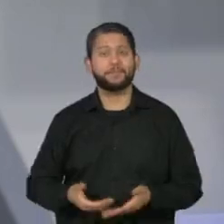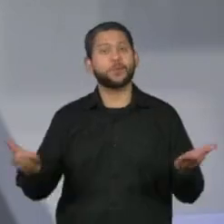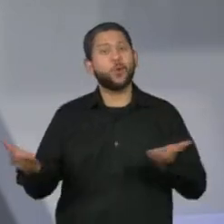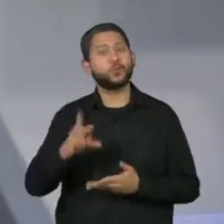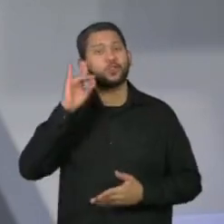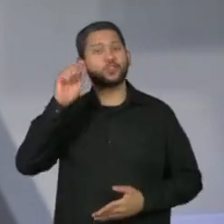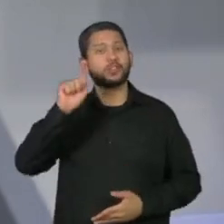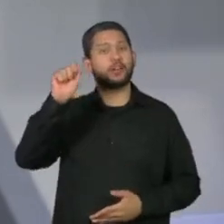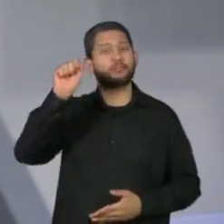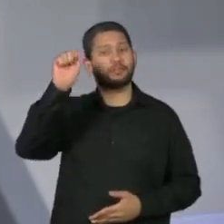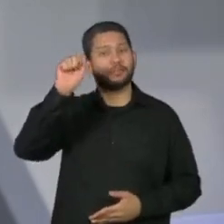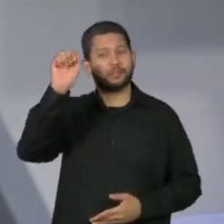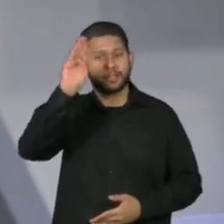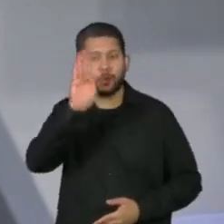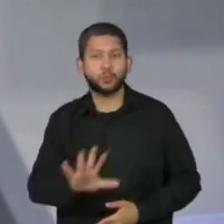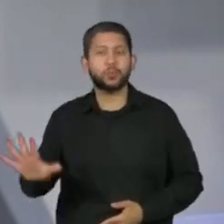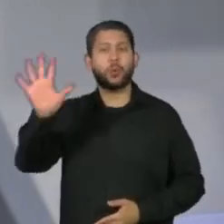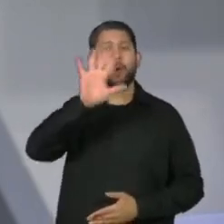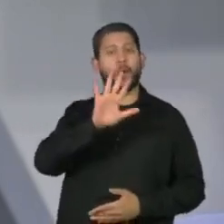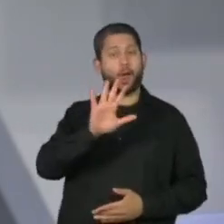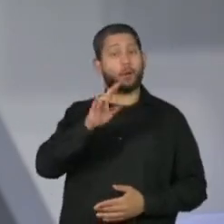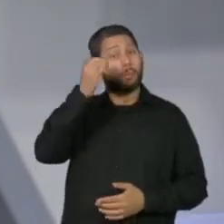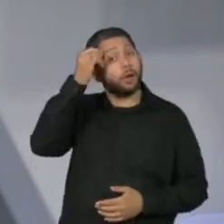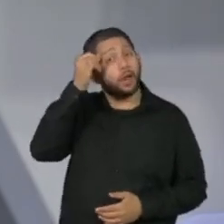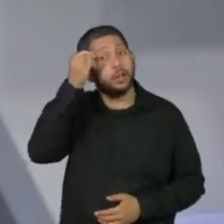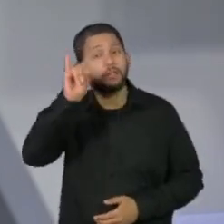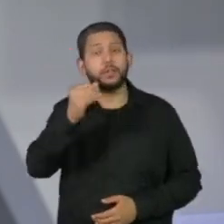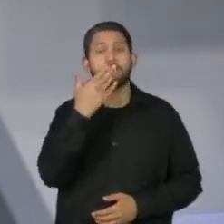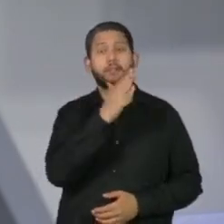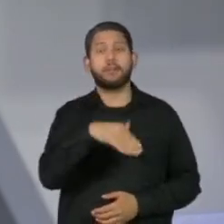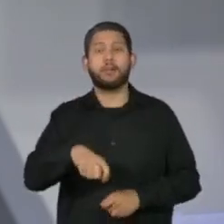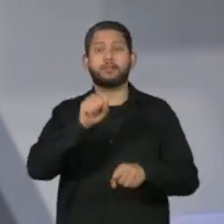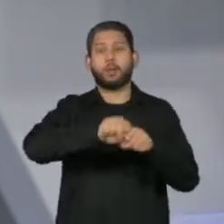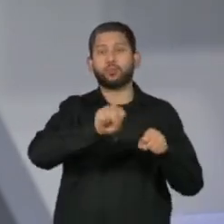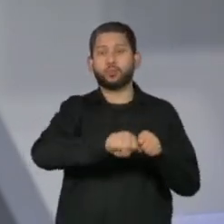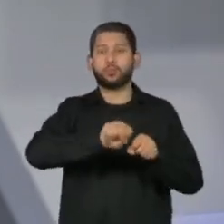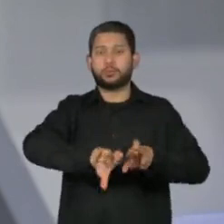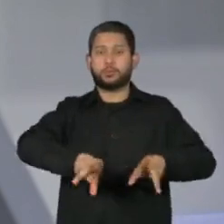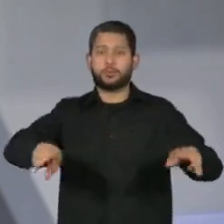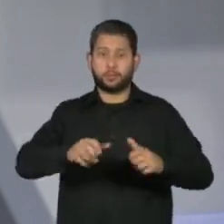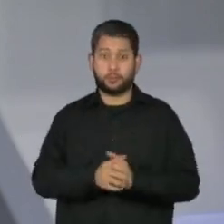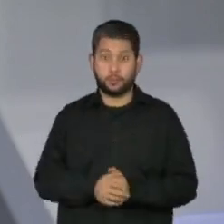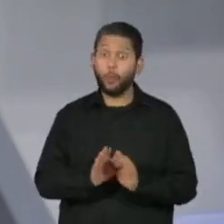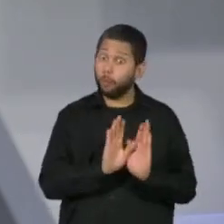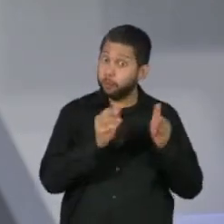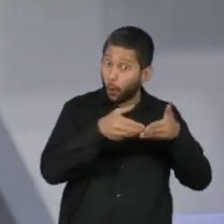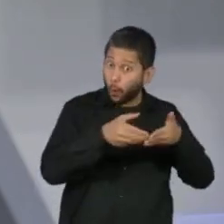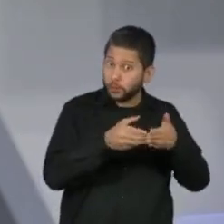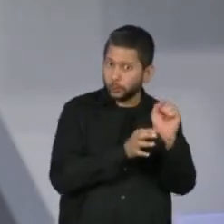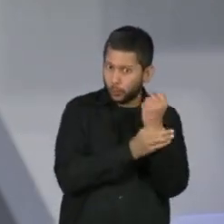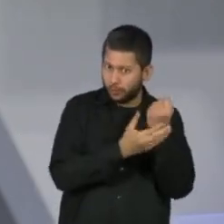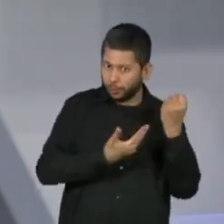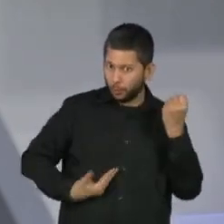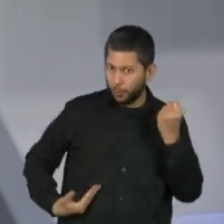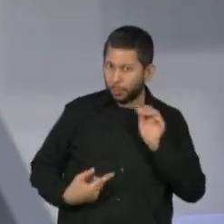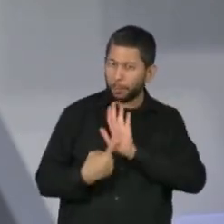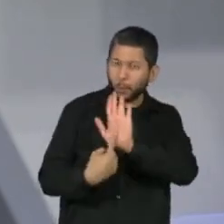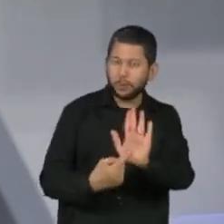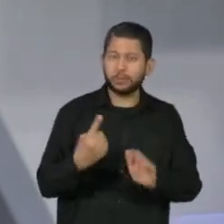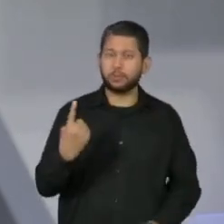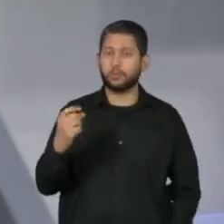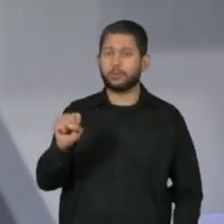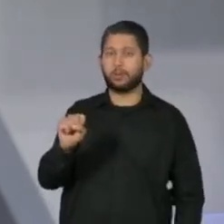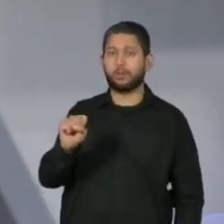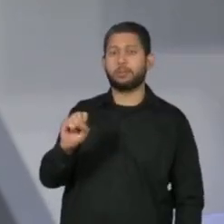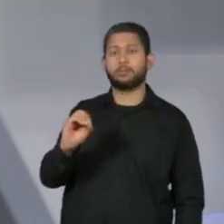Dia Nacional de Combate ao Abuso Infantil. Números do Fórum Brasileiro de Segurança Pública apontam que 180 mil crianças e